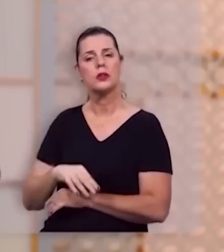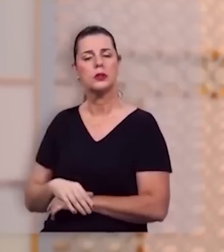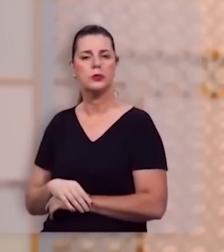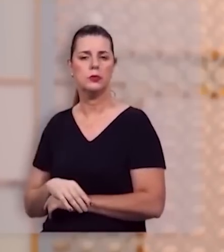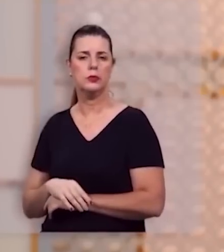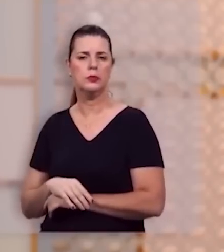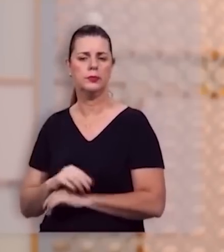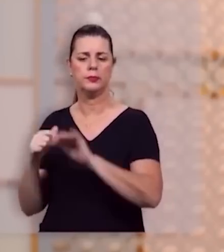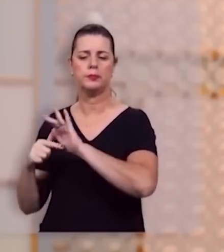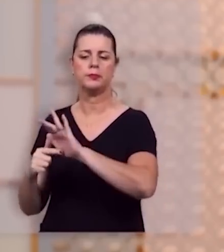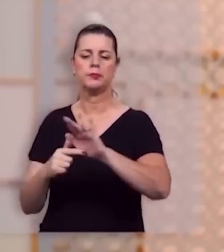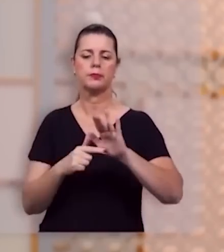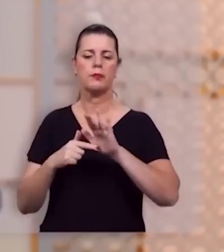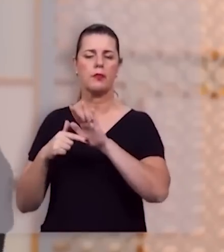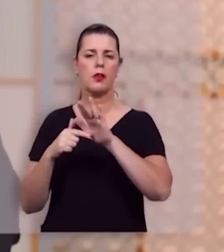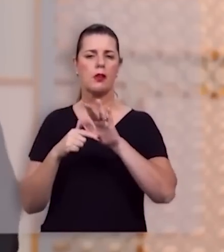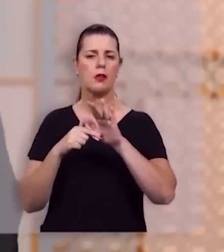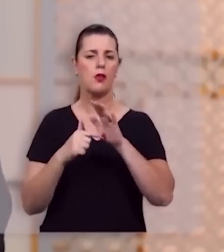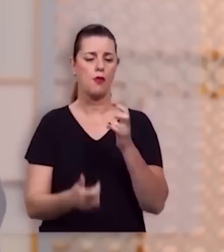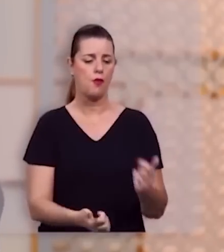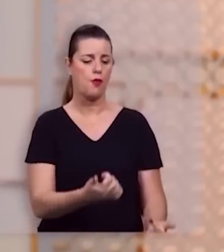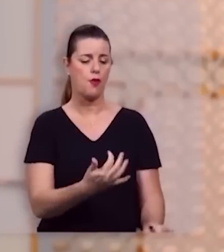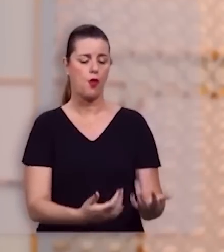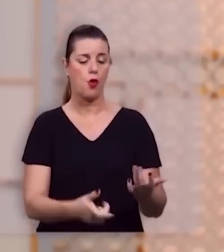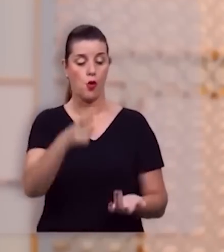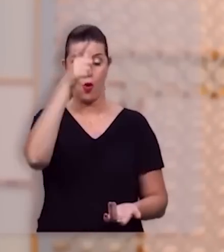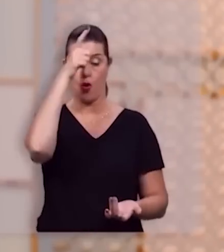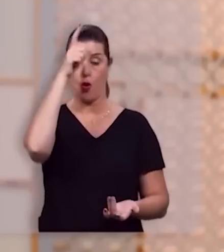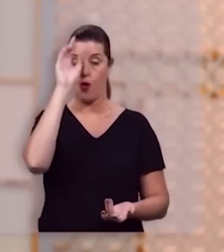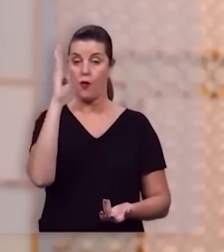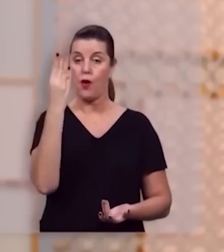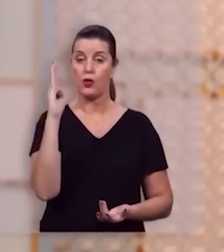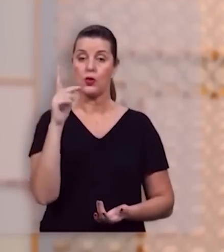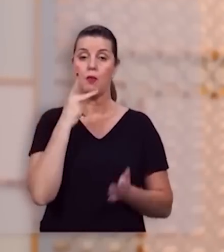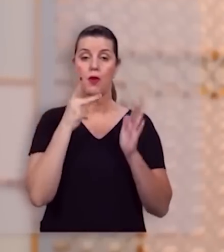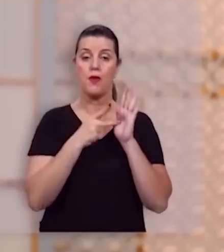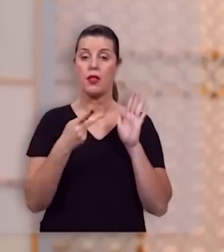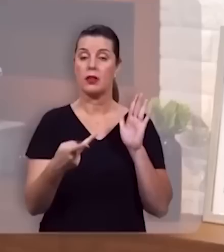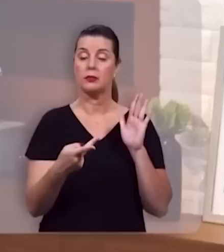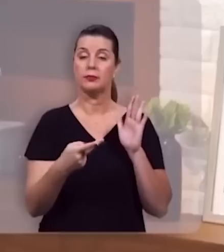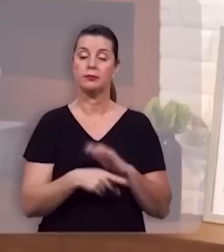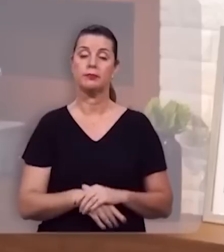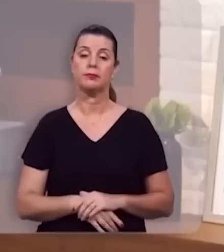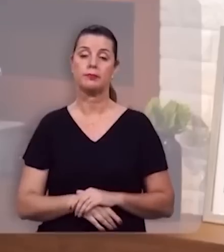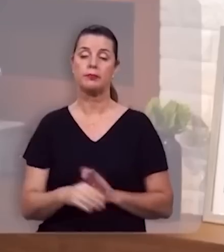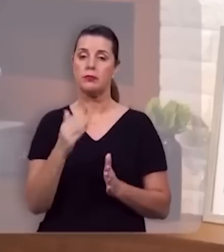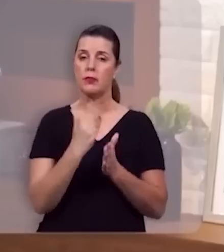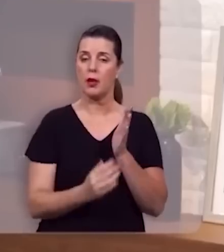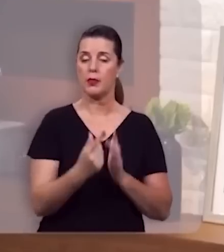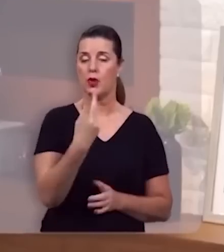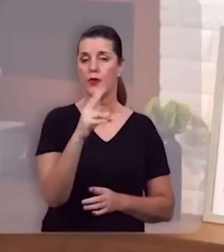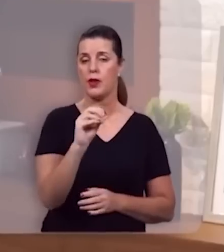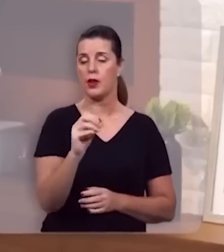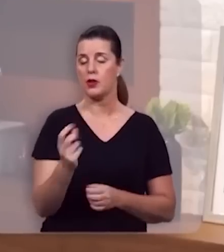E ele lançando no lago do fogo, o anticristo e o falso profeta. No capítulo 20,